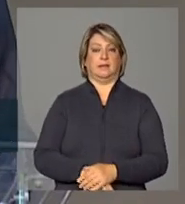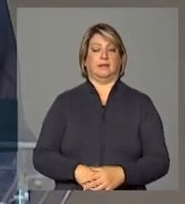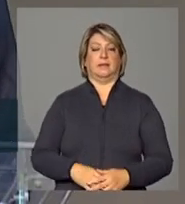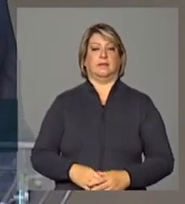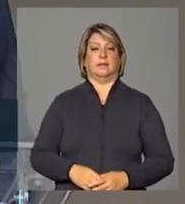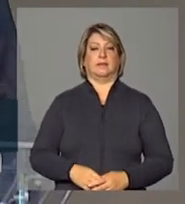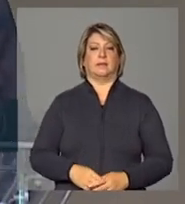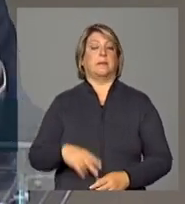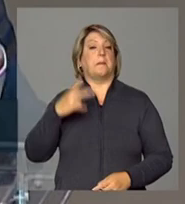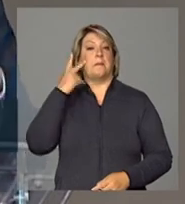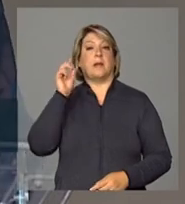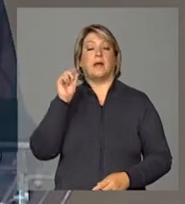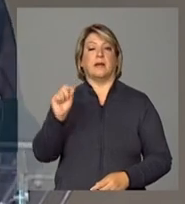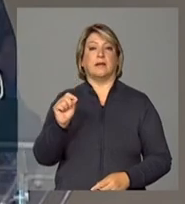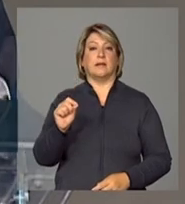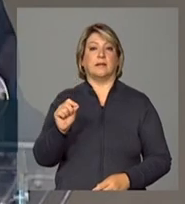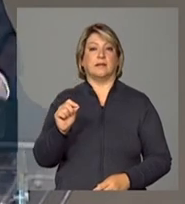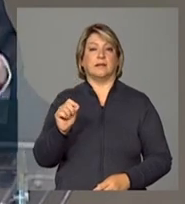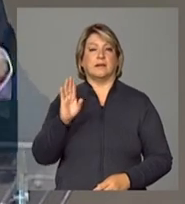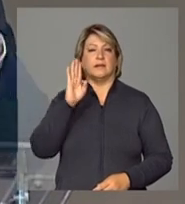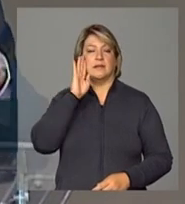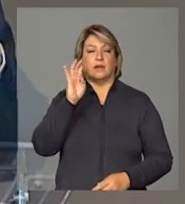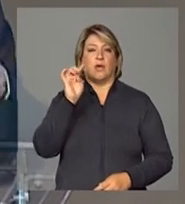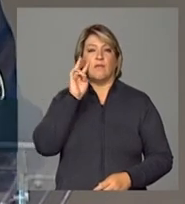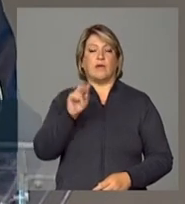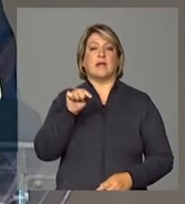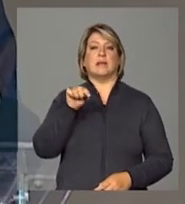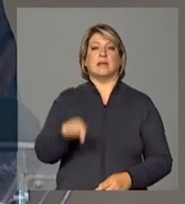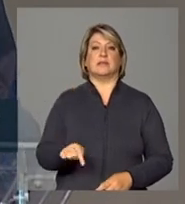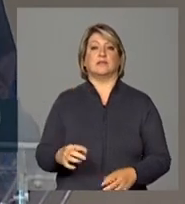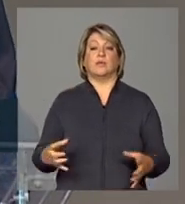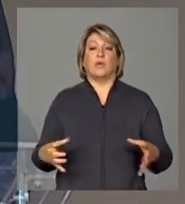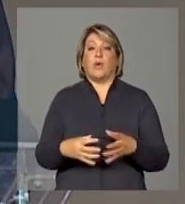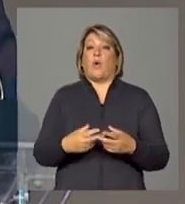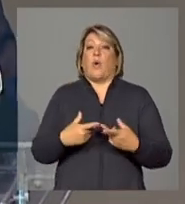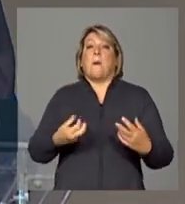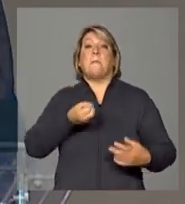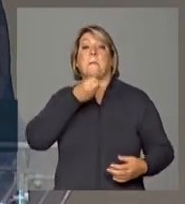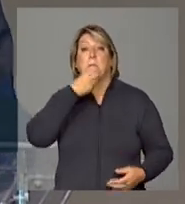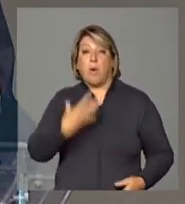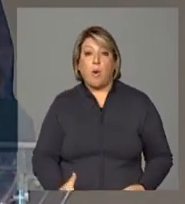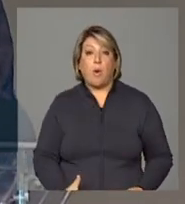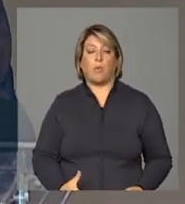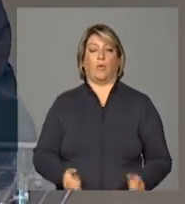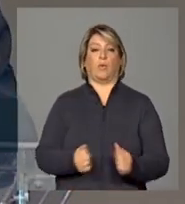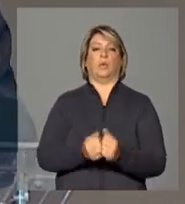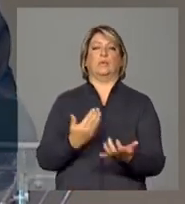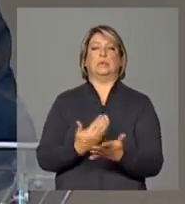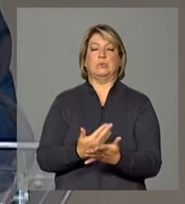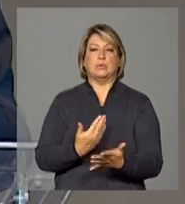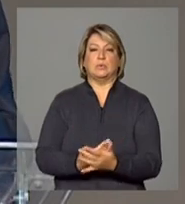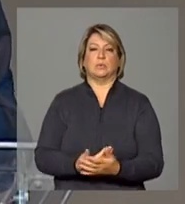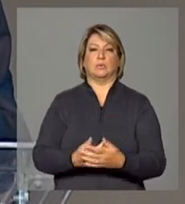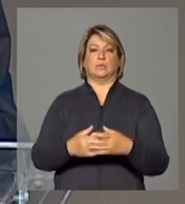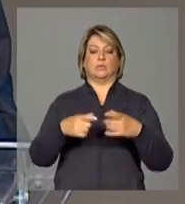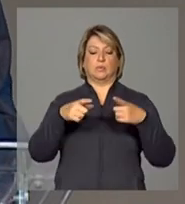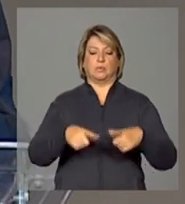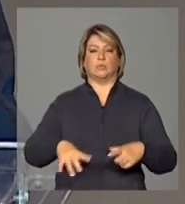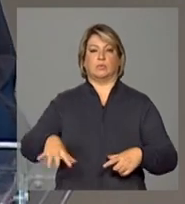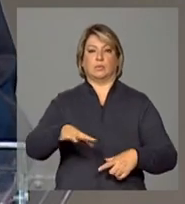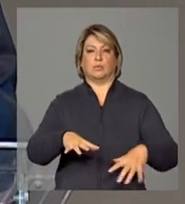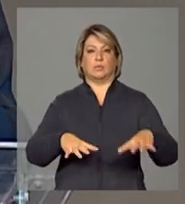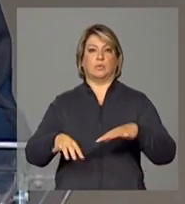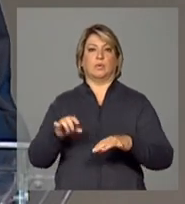olhar o impacto positivo através de estudos regionalizados